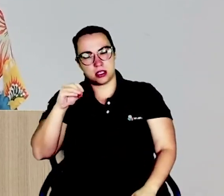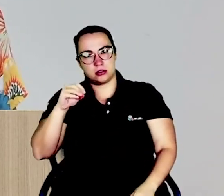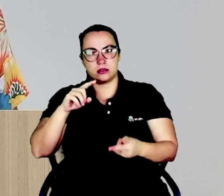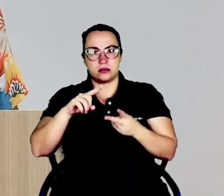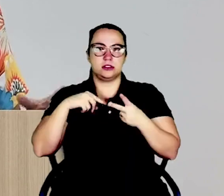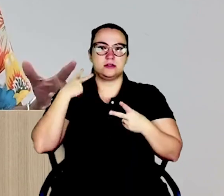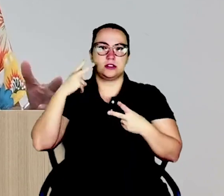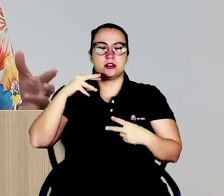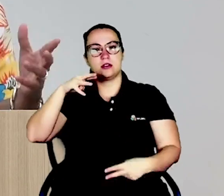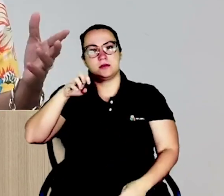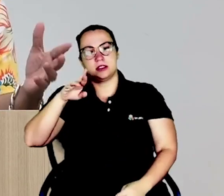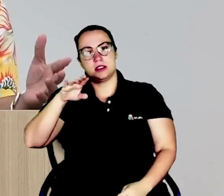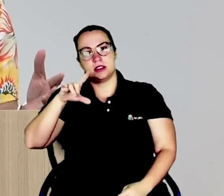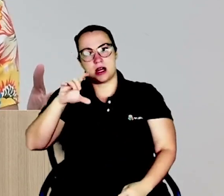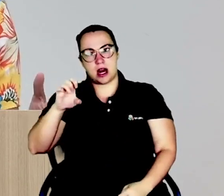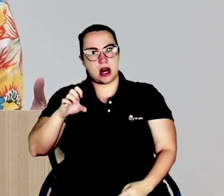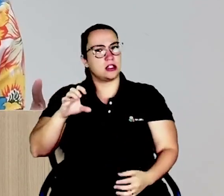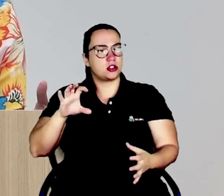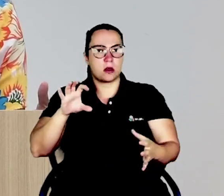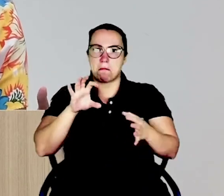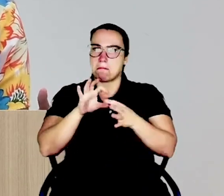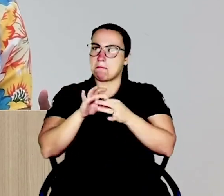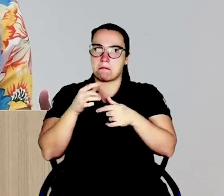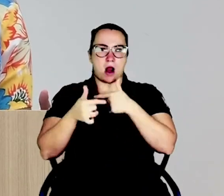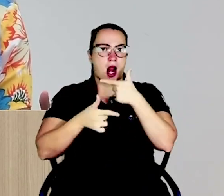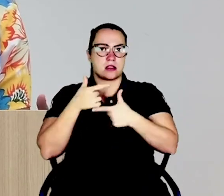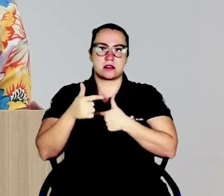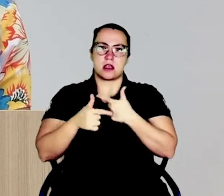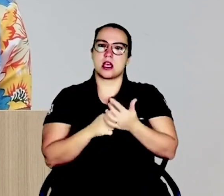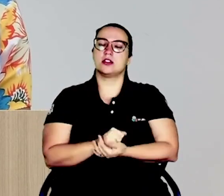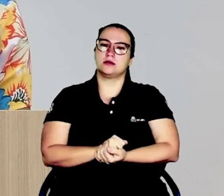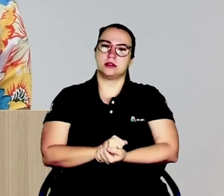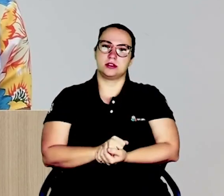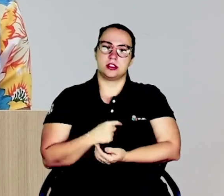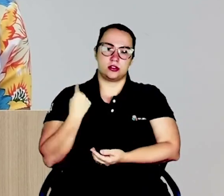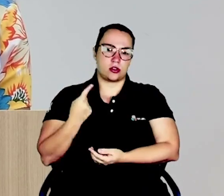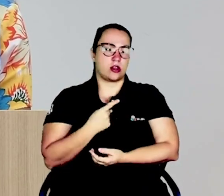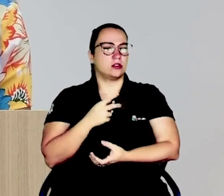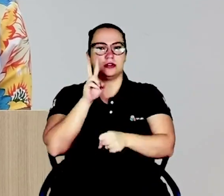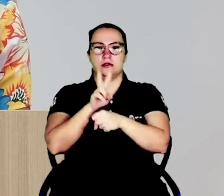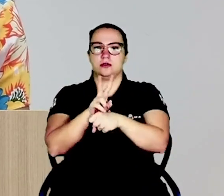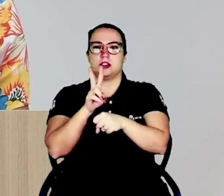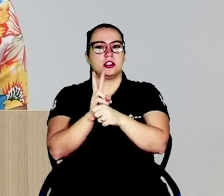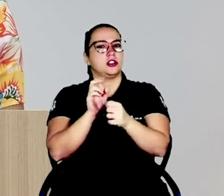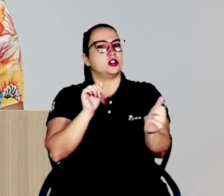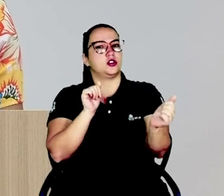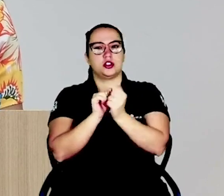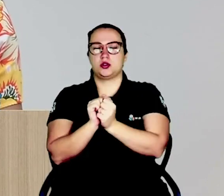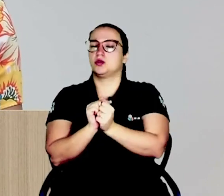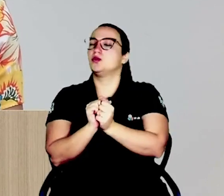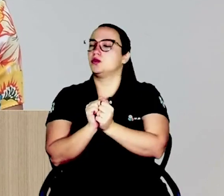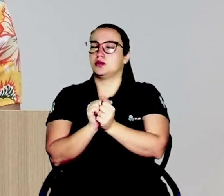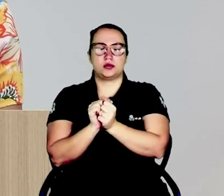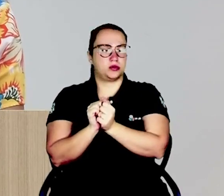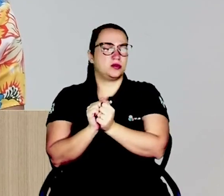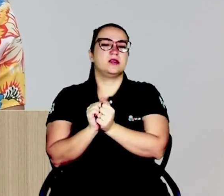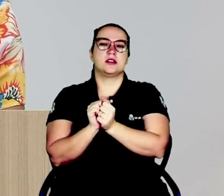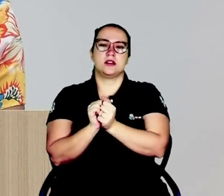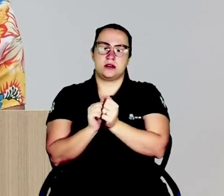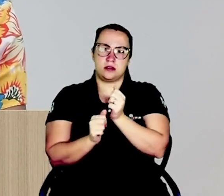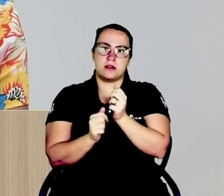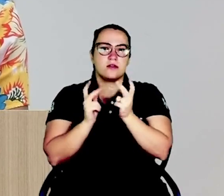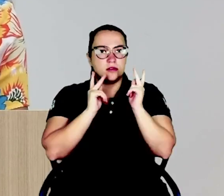parceiros. Inclusive, executamos o nosso exercício de fiscalização junto. Muitas vezes fazemos